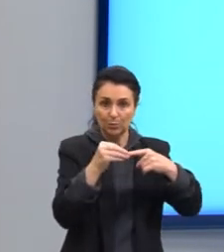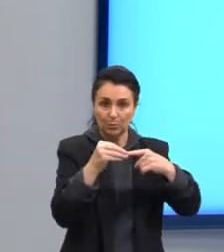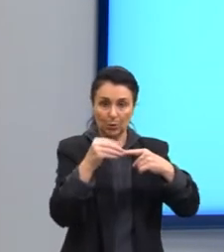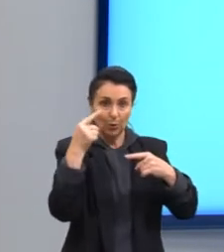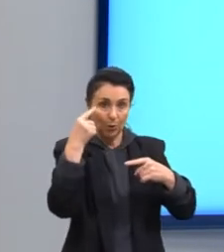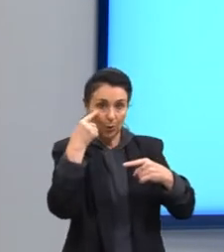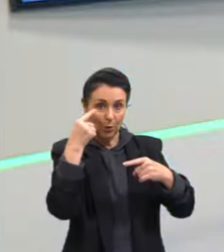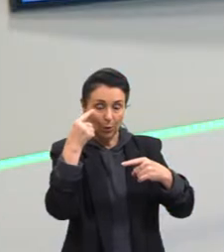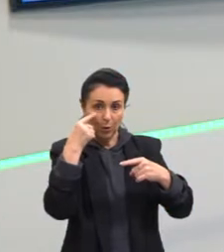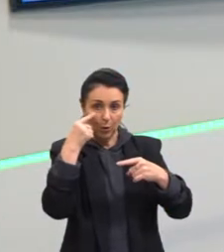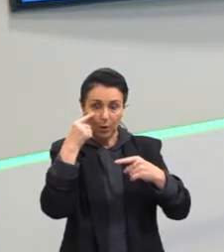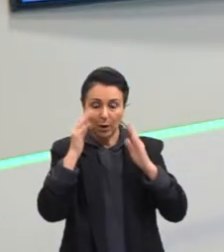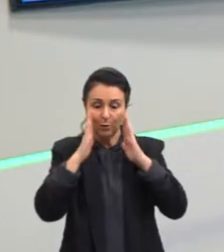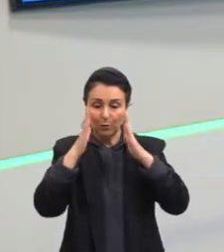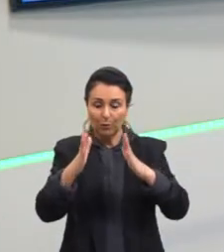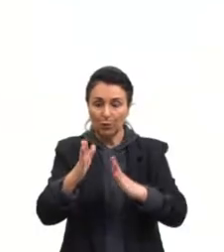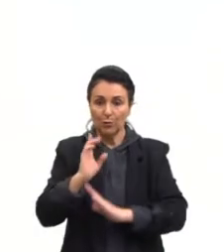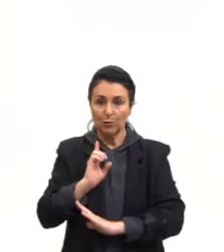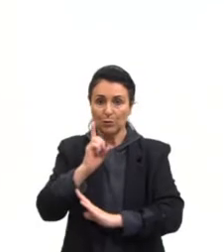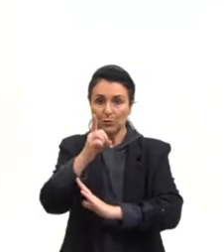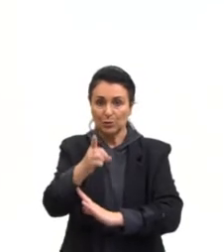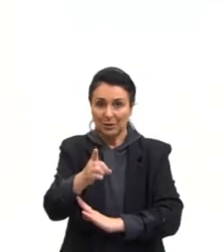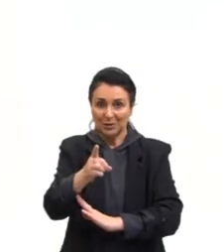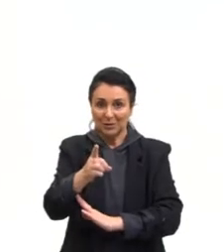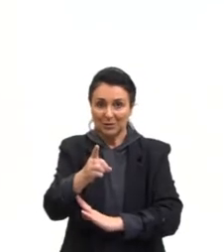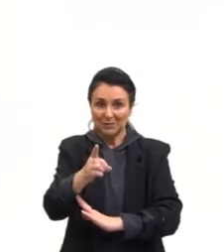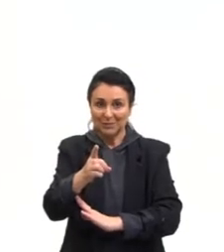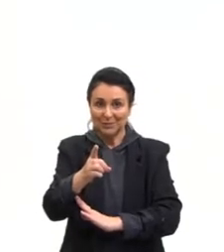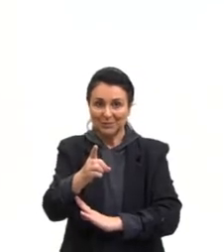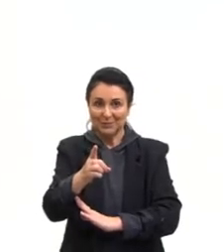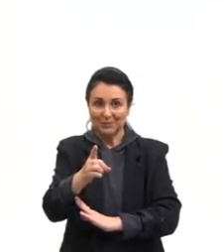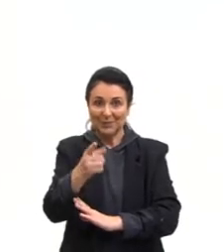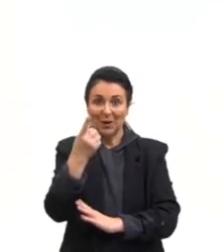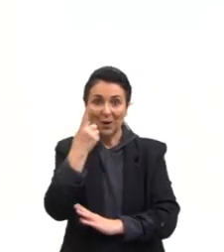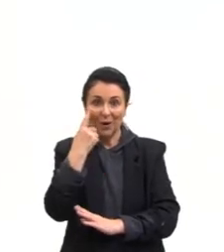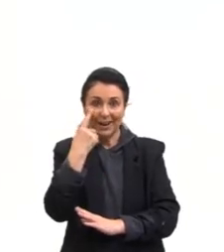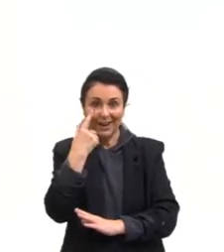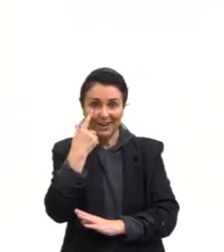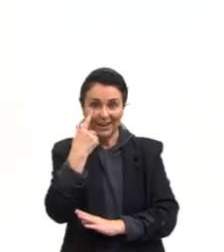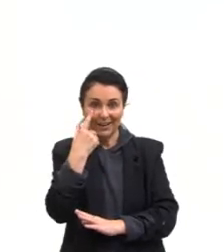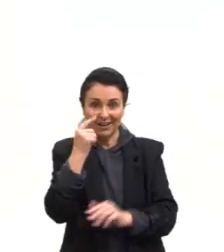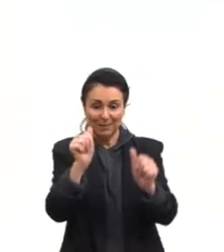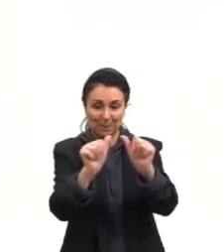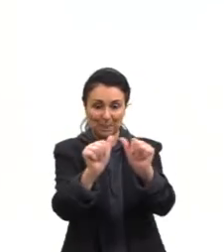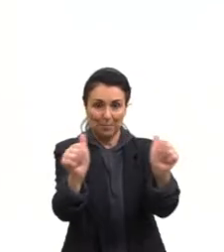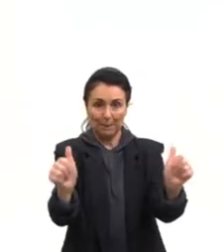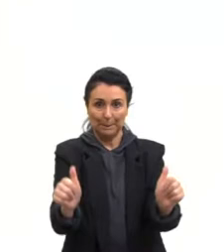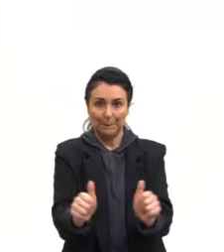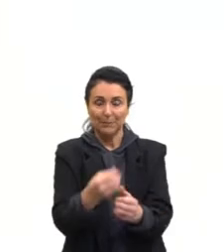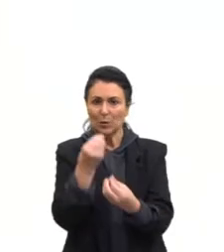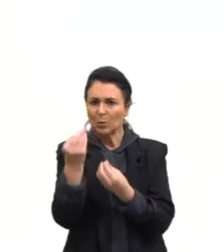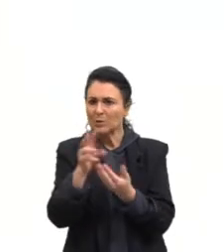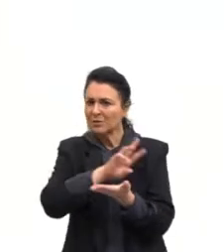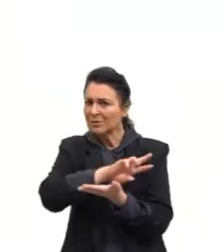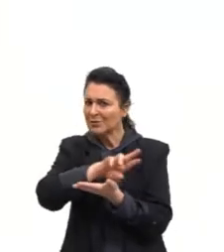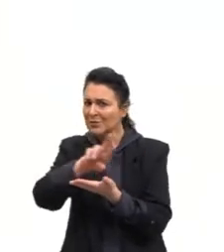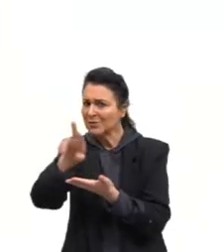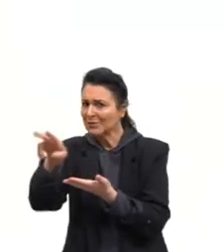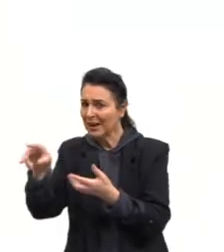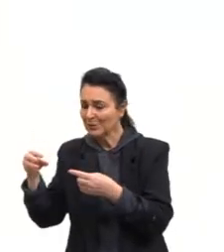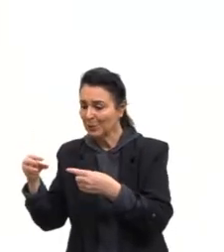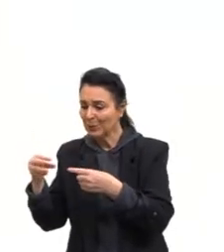quiserem, podem focar direto, colocar direto isso, ficar melhor para ver. Olha como eles são diversos, os